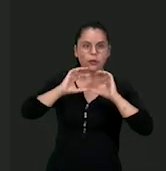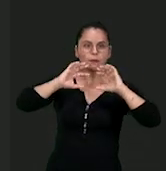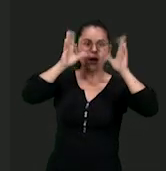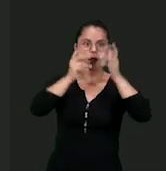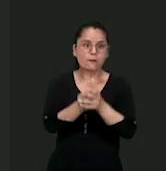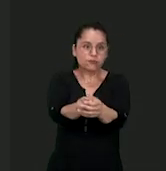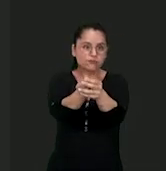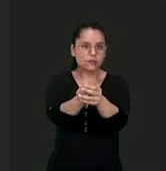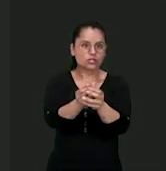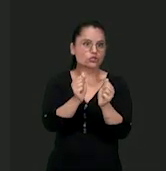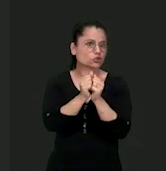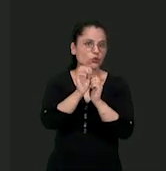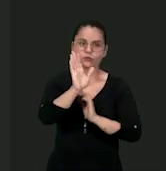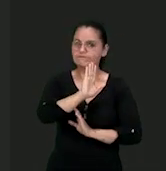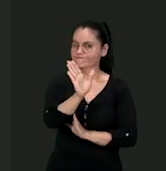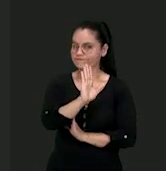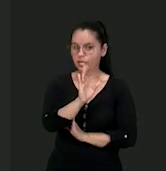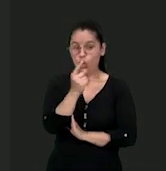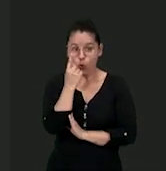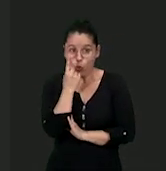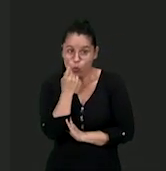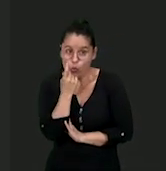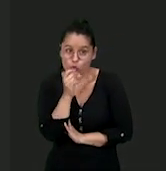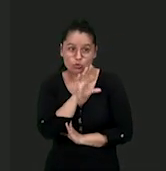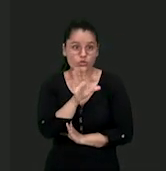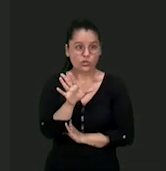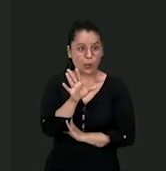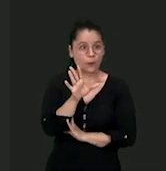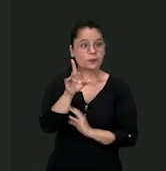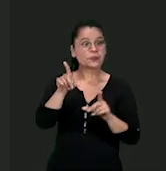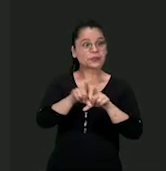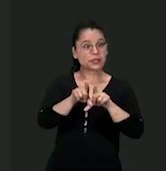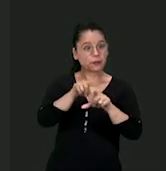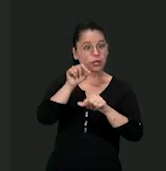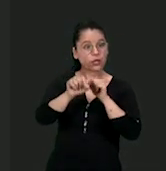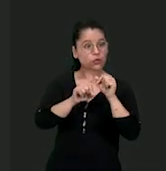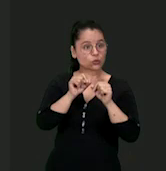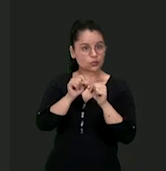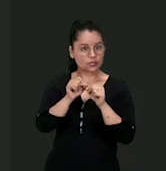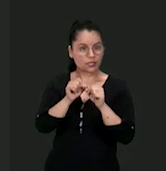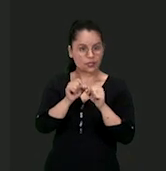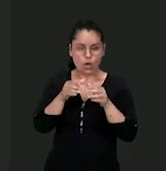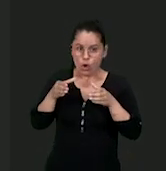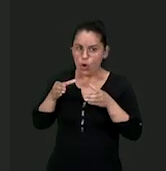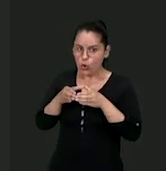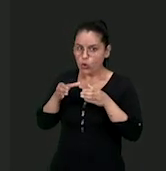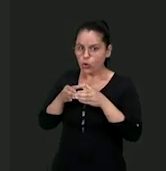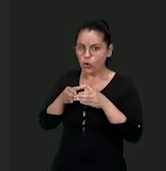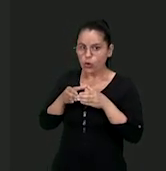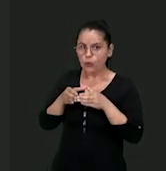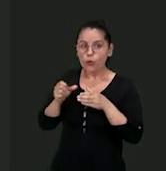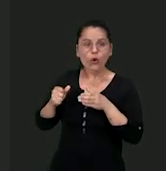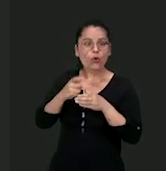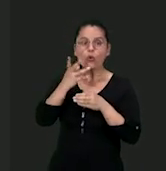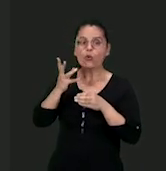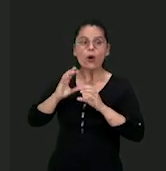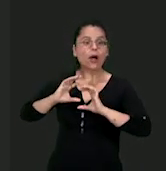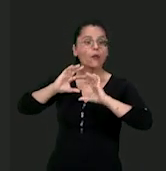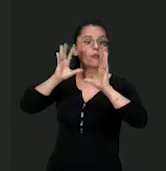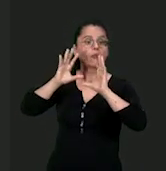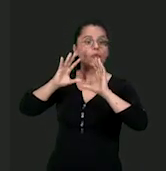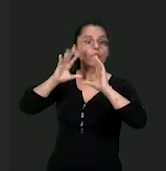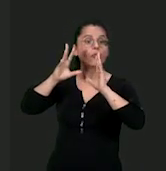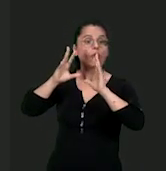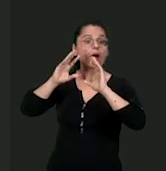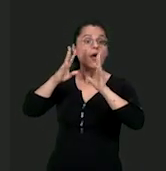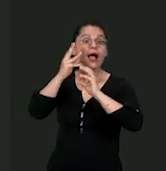consecutivos na bola. É sempre um toque por vez. Assim como a mesma equipe não pode dar mais que quatro